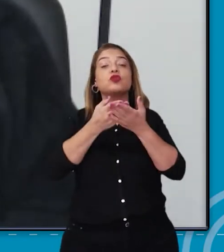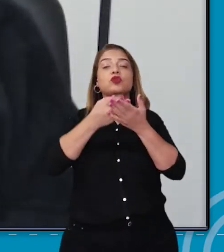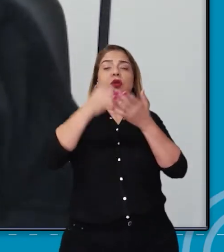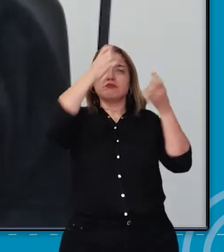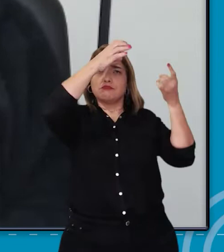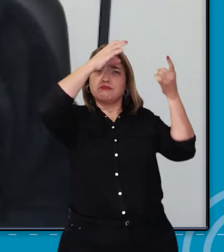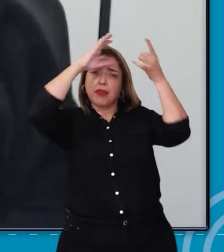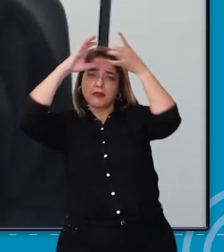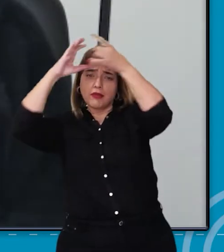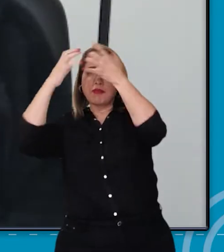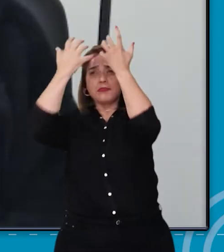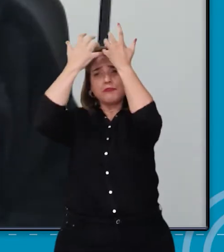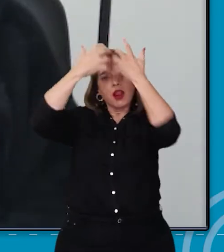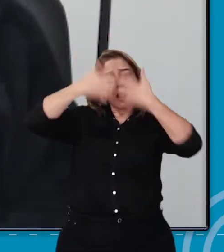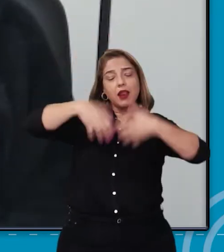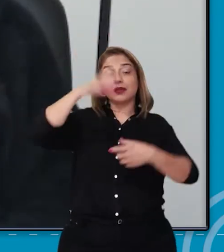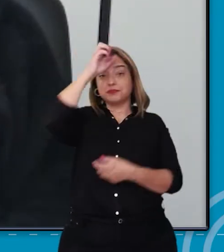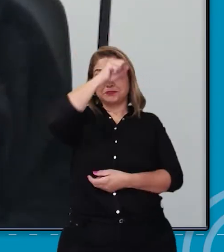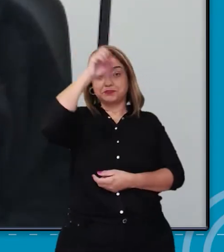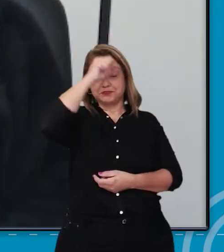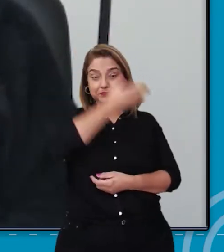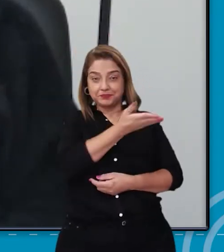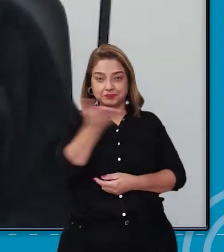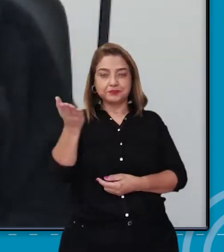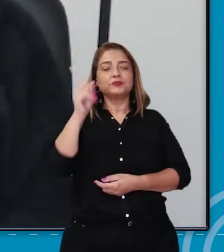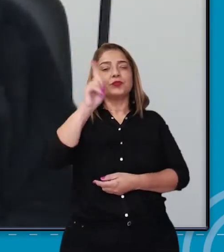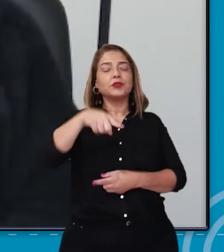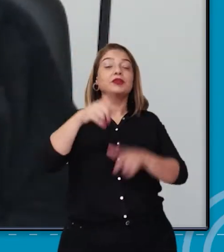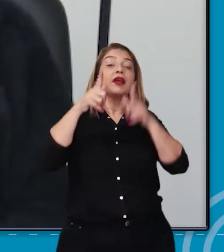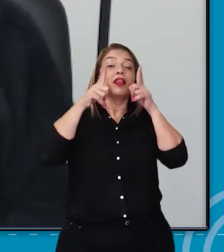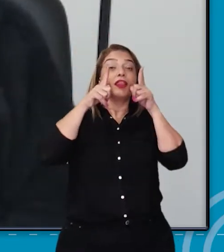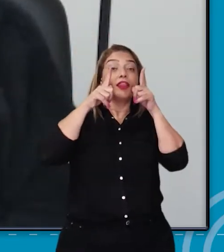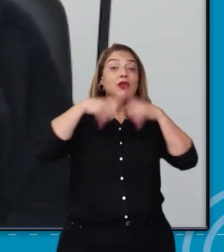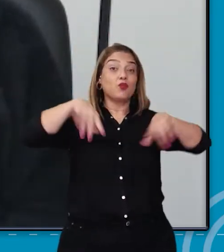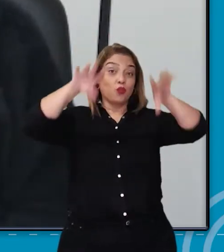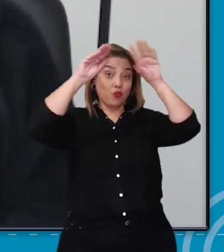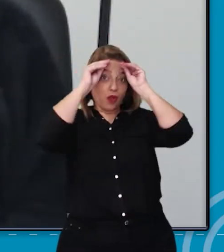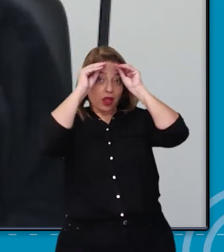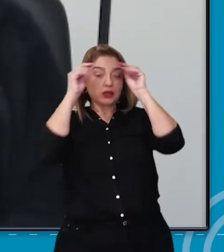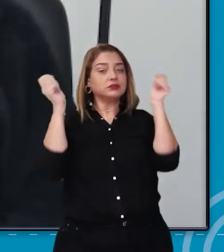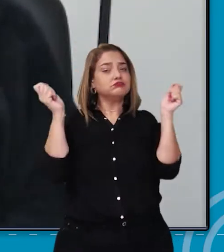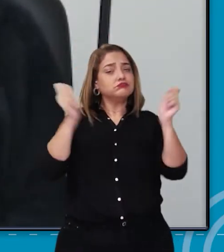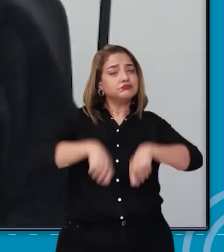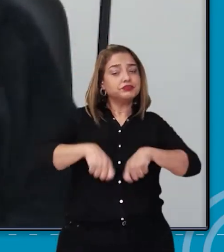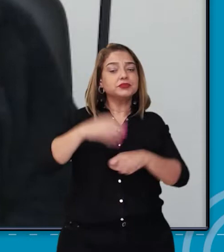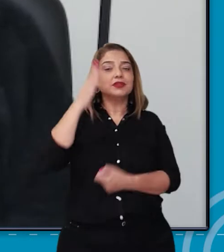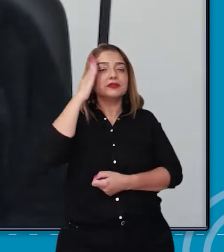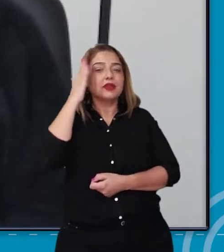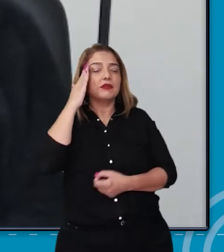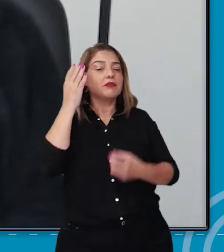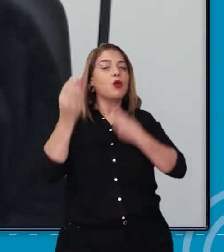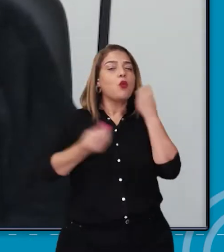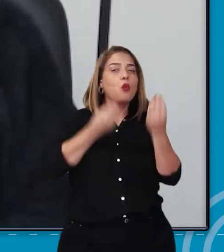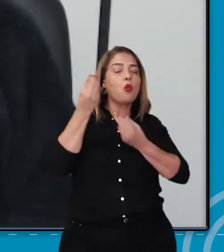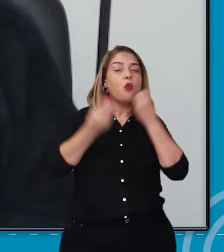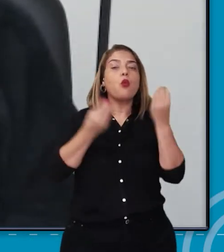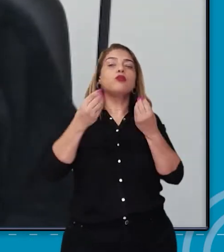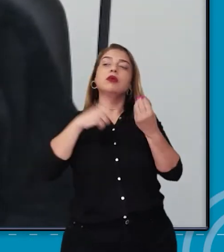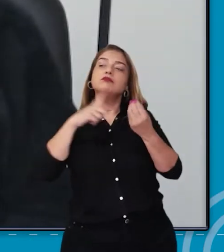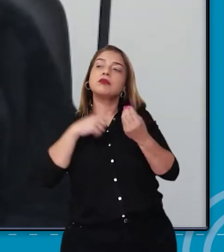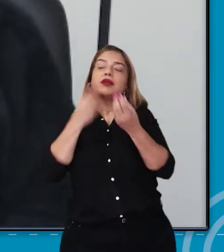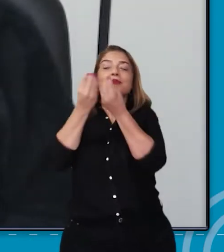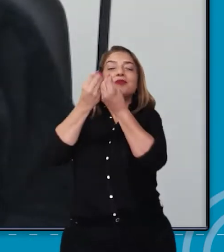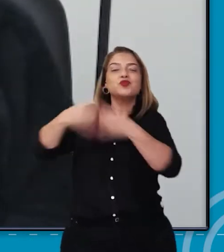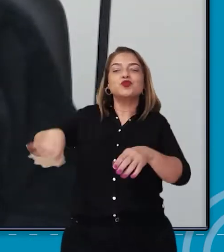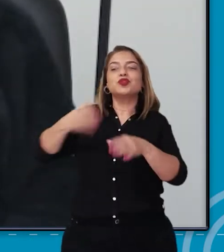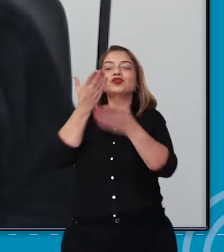estudante, influenciando principalmente na linguagem, para que possa superar as possíveis evasagens